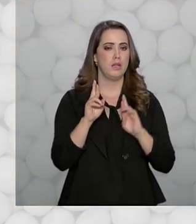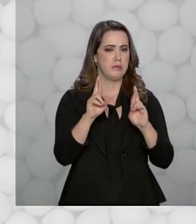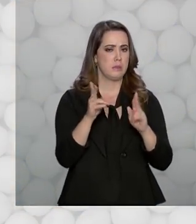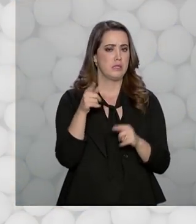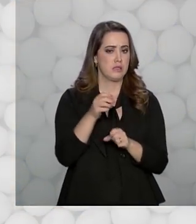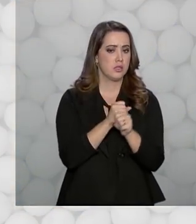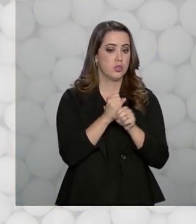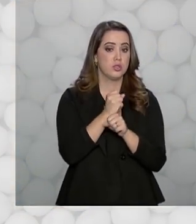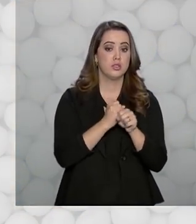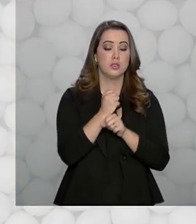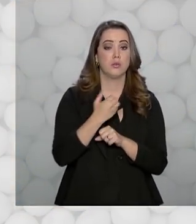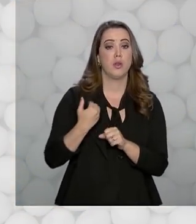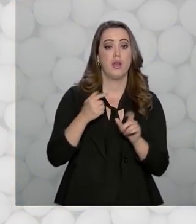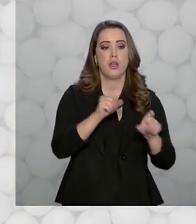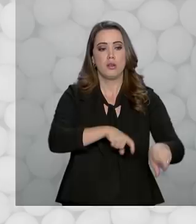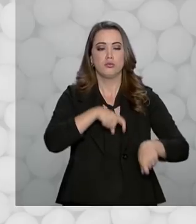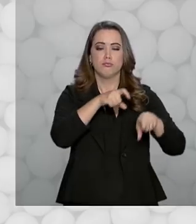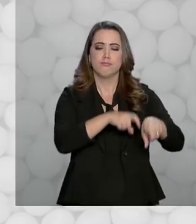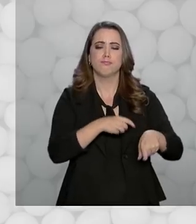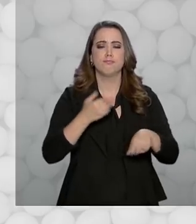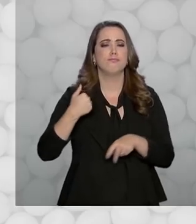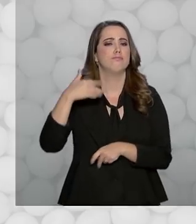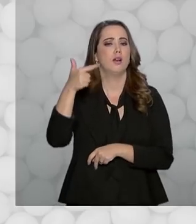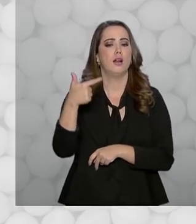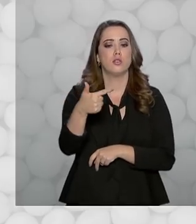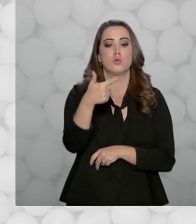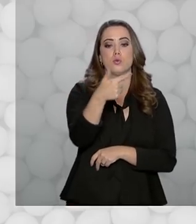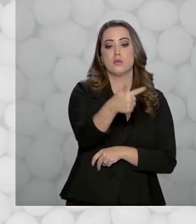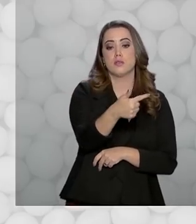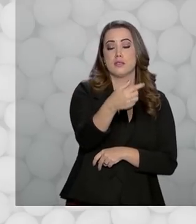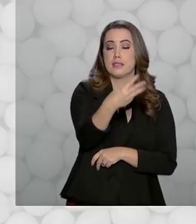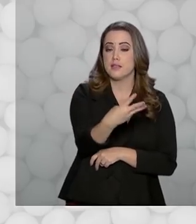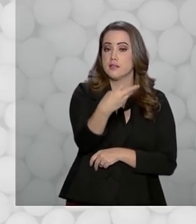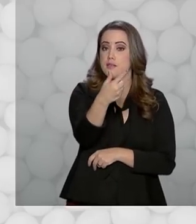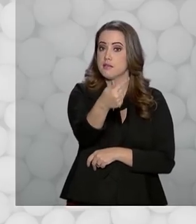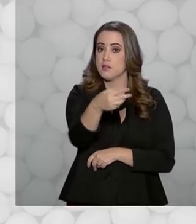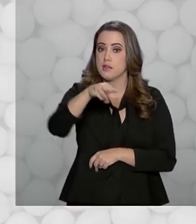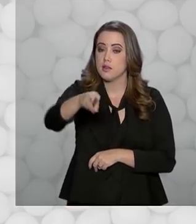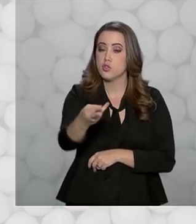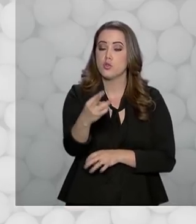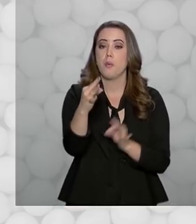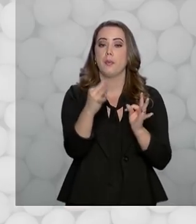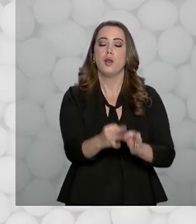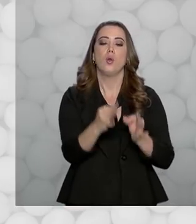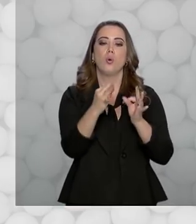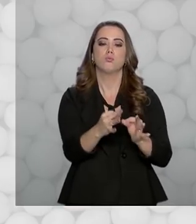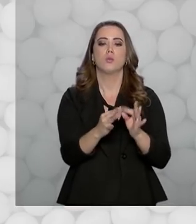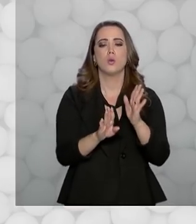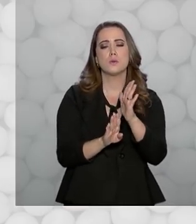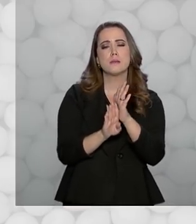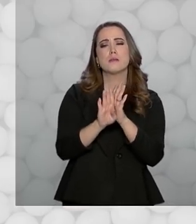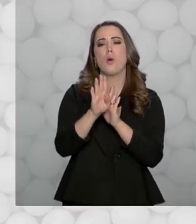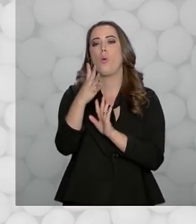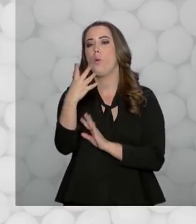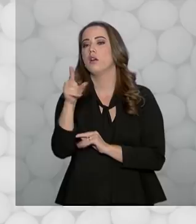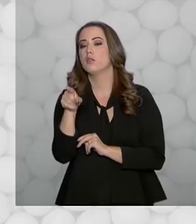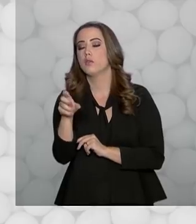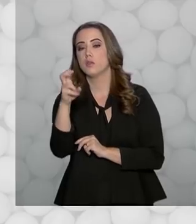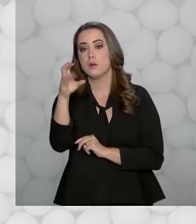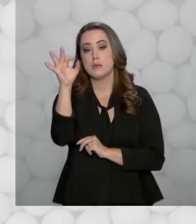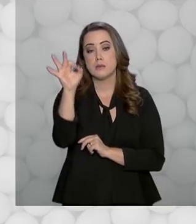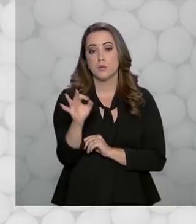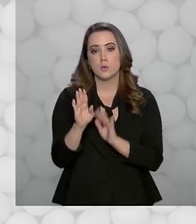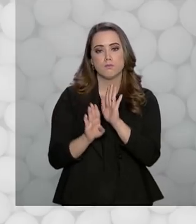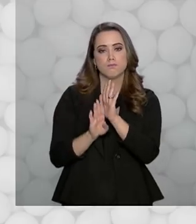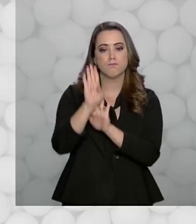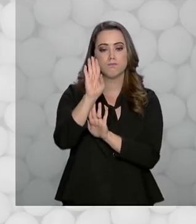seja de mais de 237 milhões de toneladas este ano, 4,5 a mais do que na safra passada.